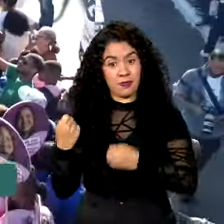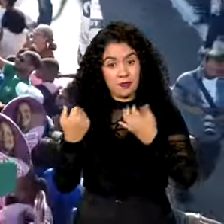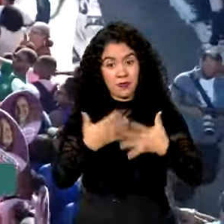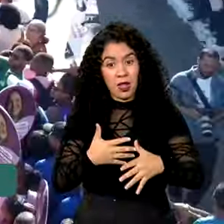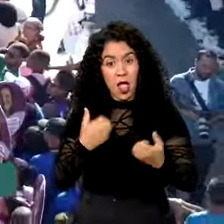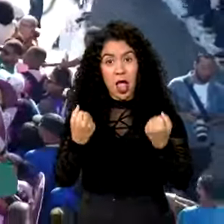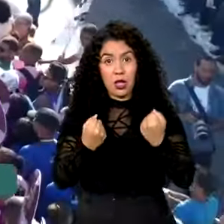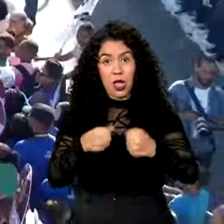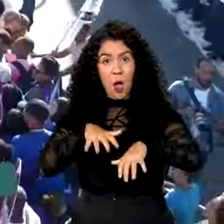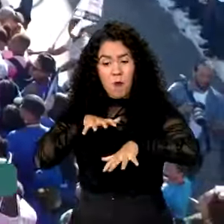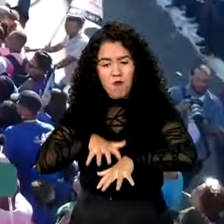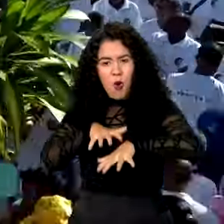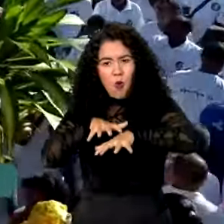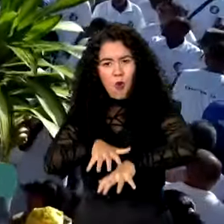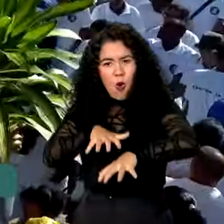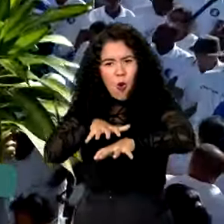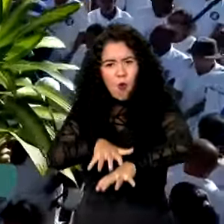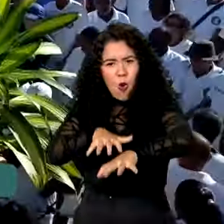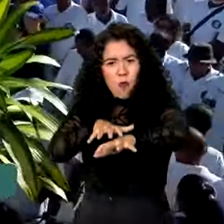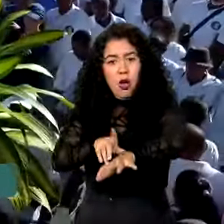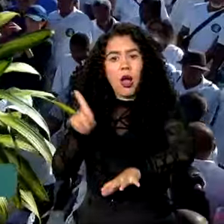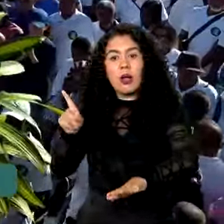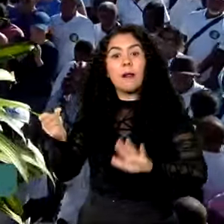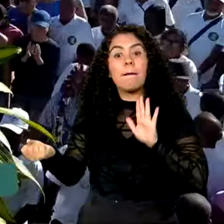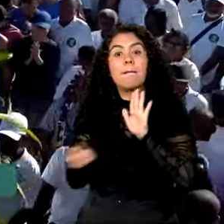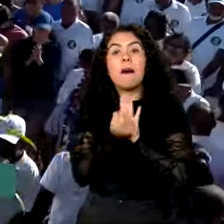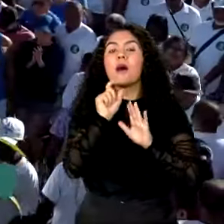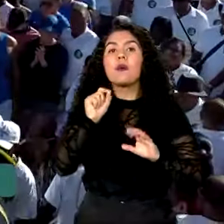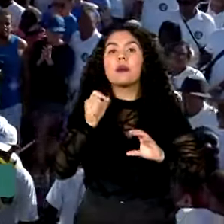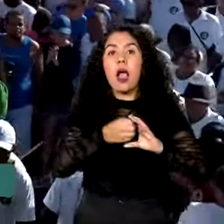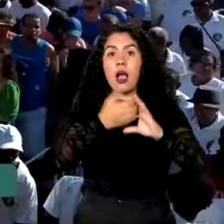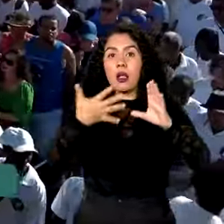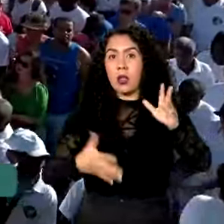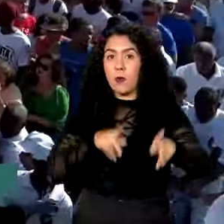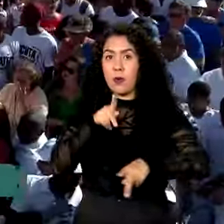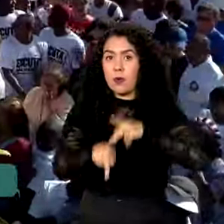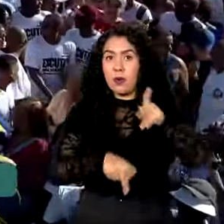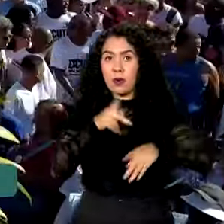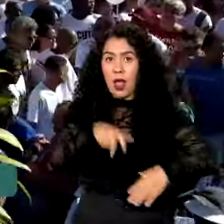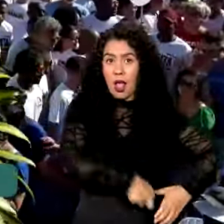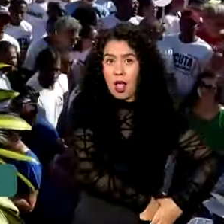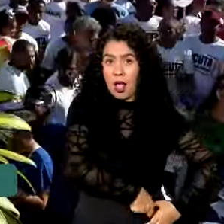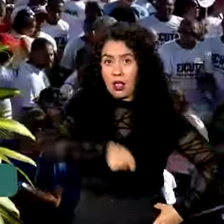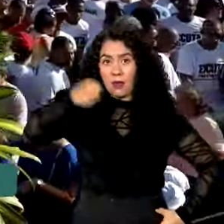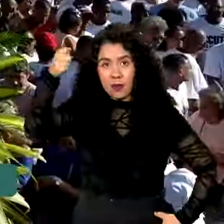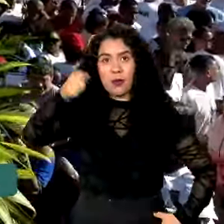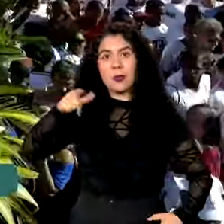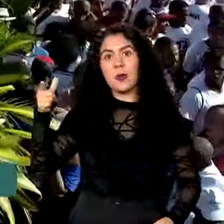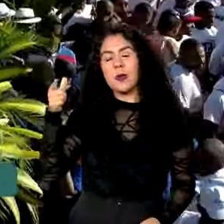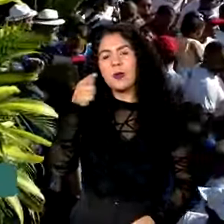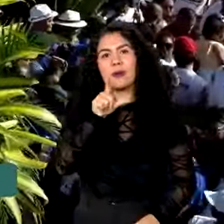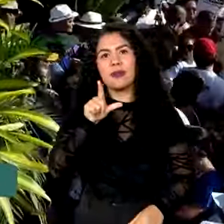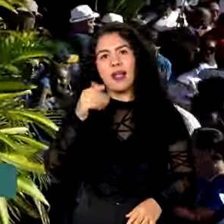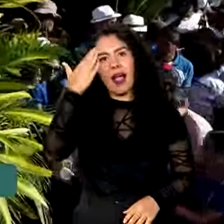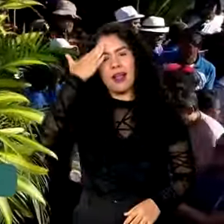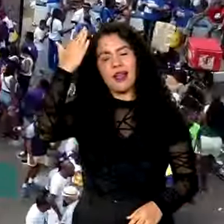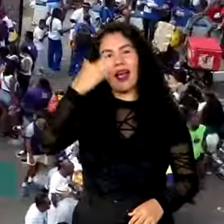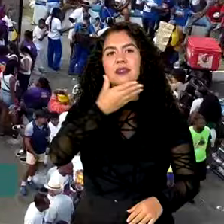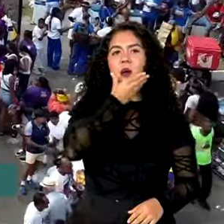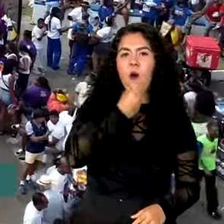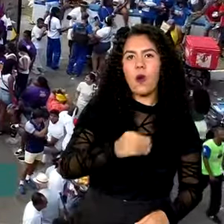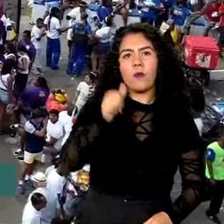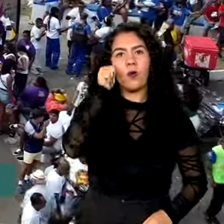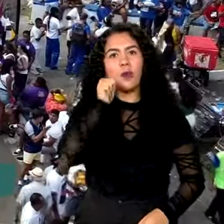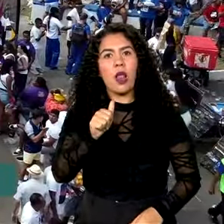dos caboclos no desfile cívico simbolizam o caráter popular da independência, que foi conquistada graças a homens e mulheres